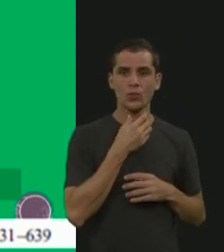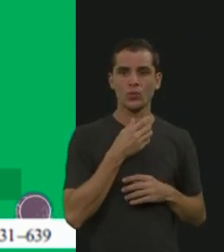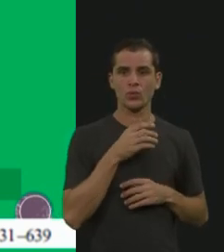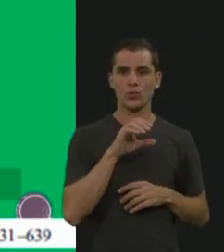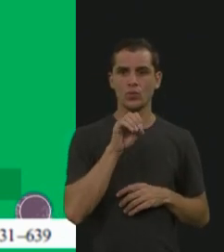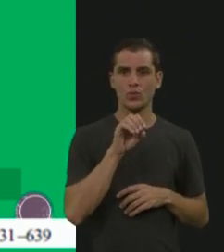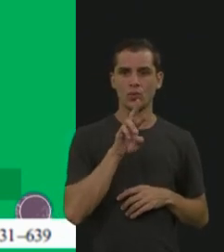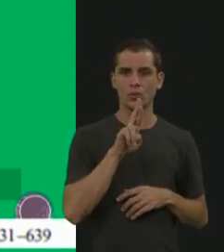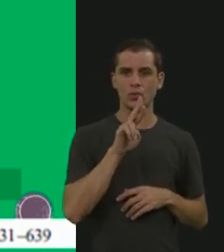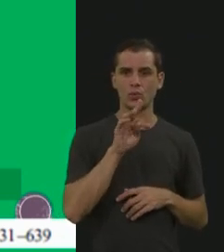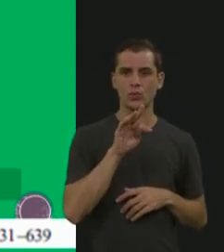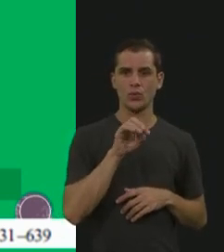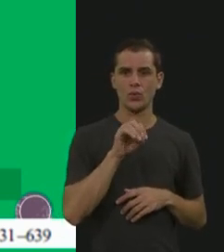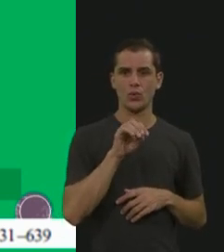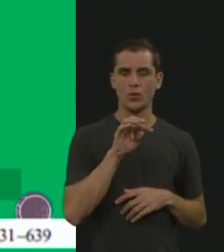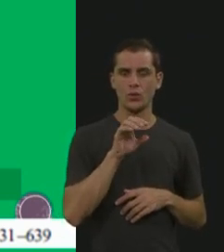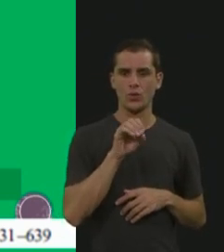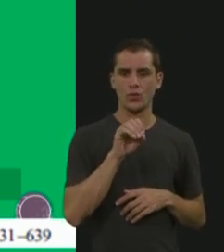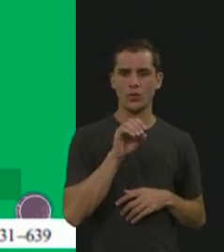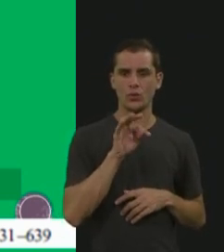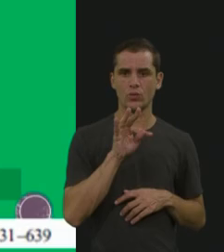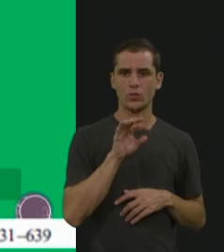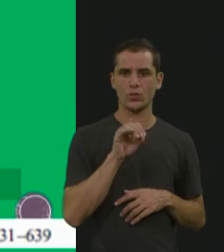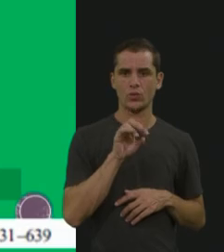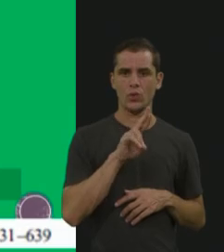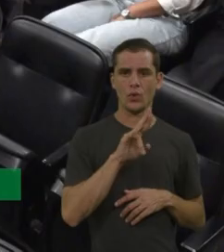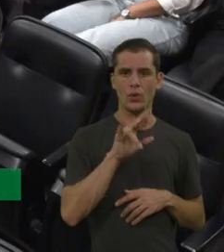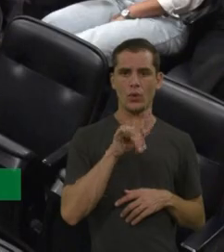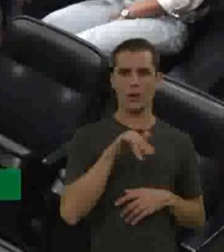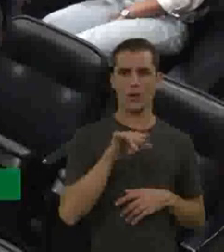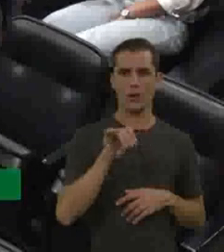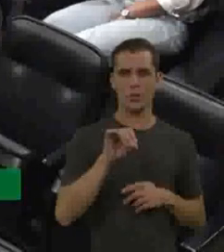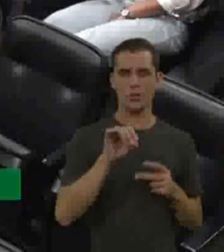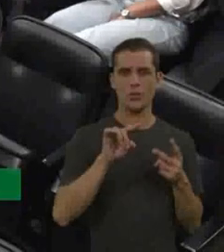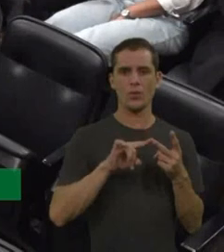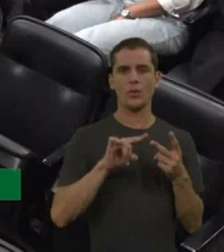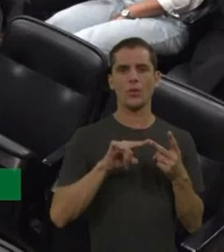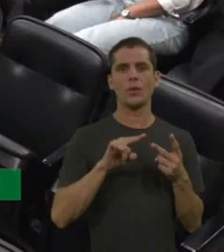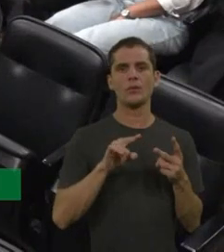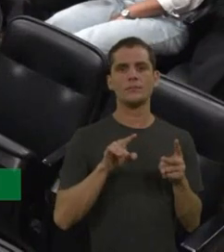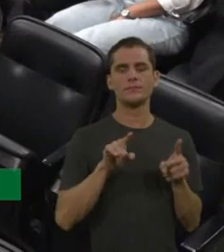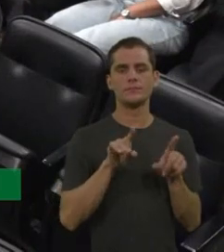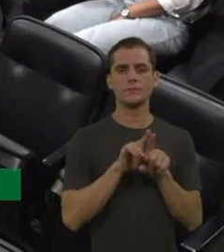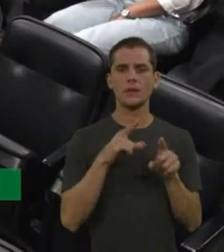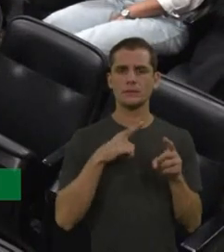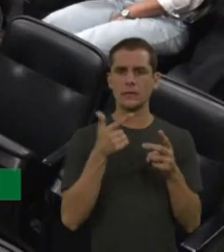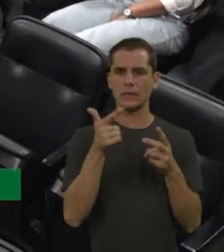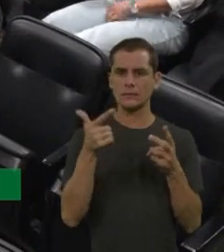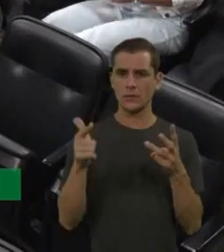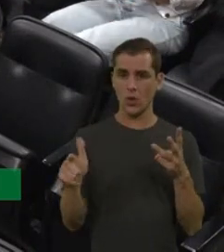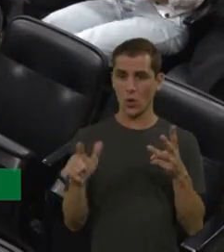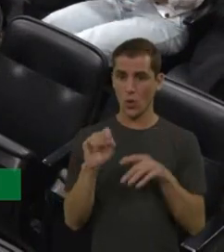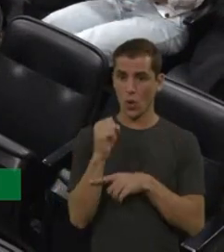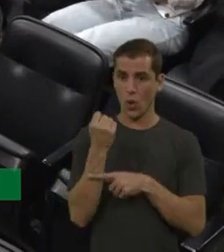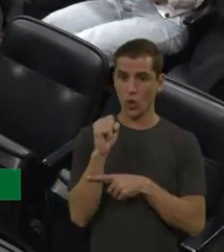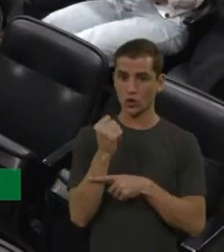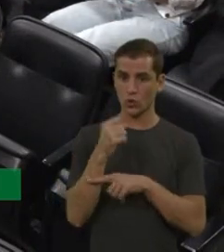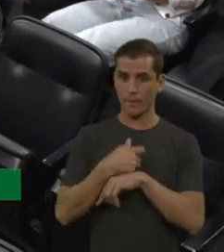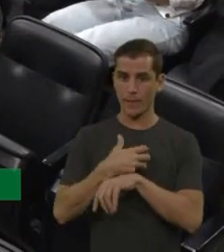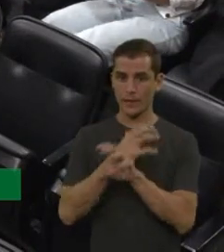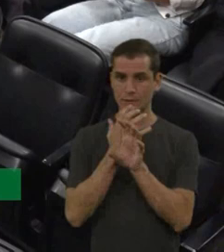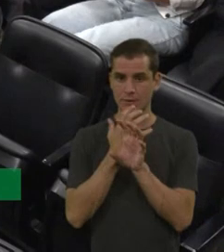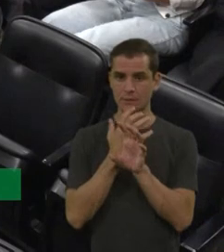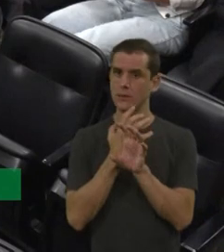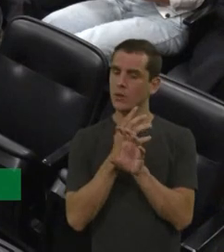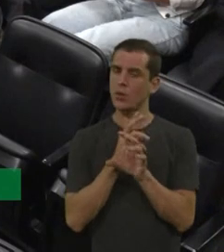doutor André, a doutora Cíntia, a Carol, o Henrique, eu vou esquecer do nome, não vou dizer o nome de ninguém, não. Eles encaminham quando a gente tem uma criança com um ano